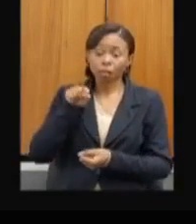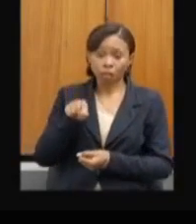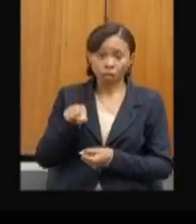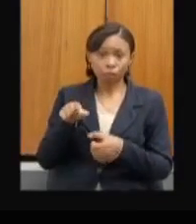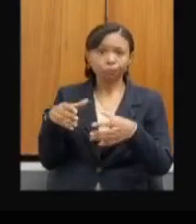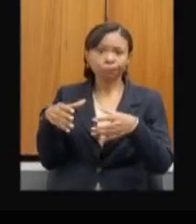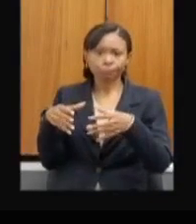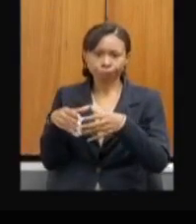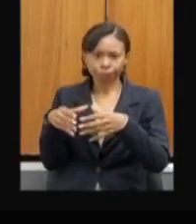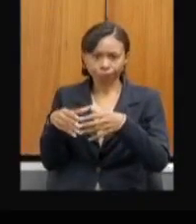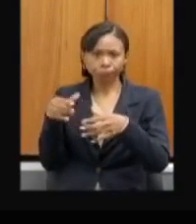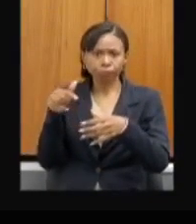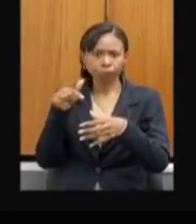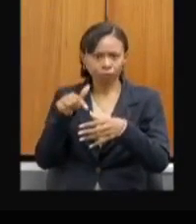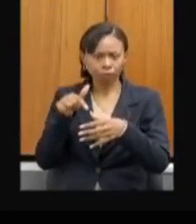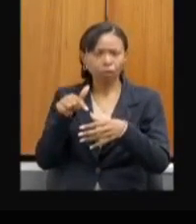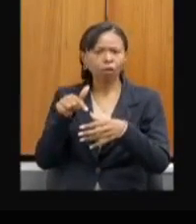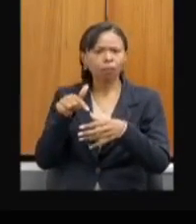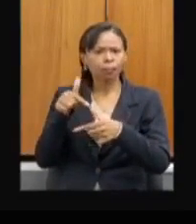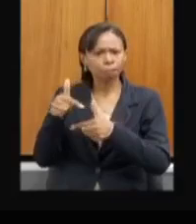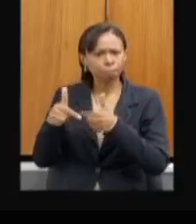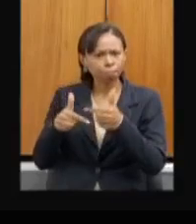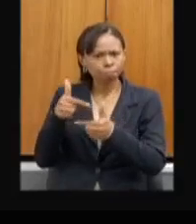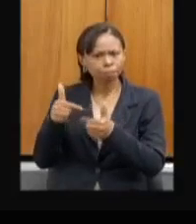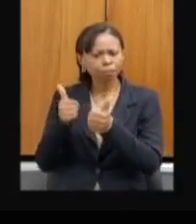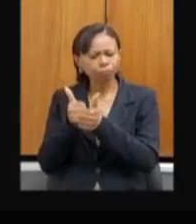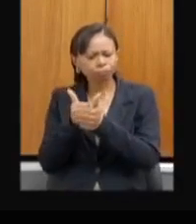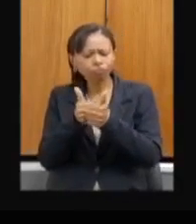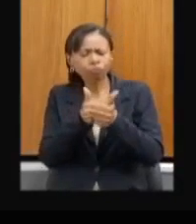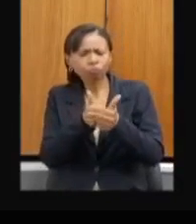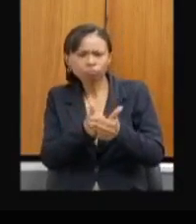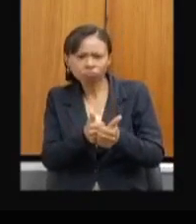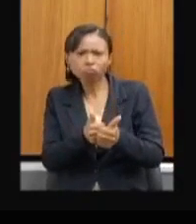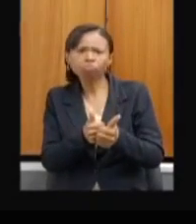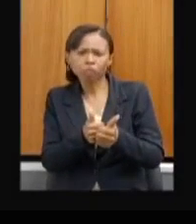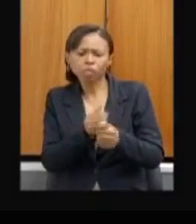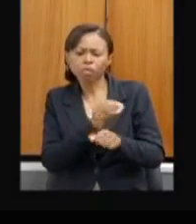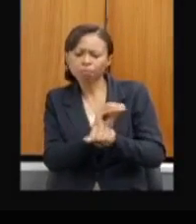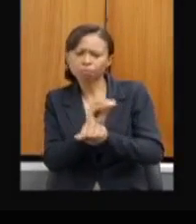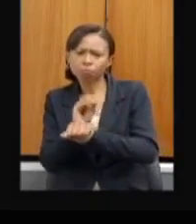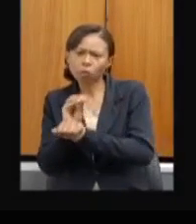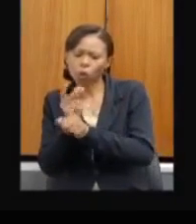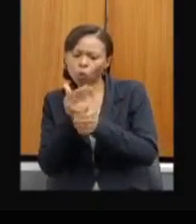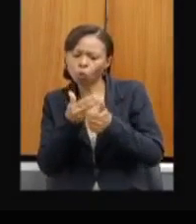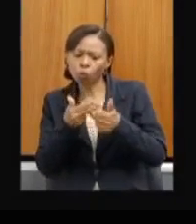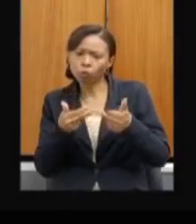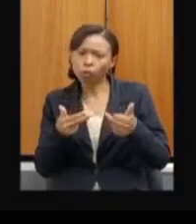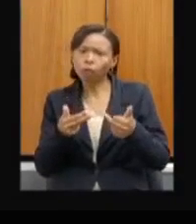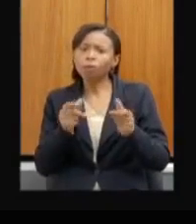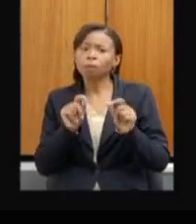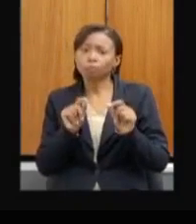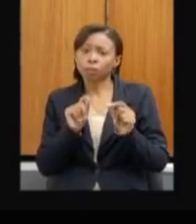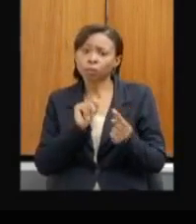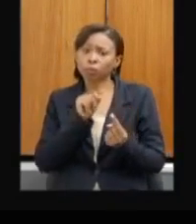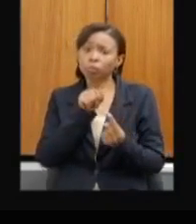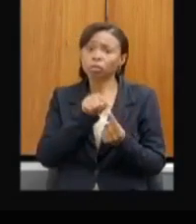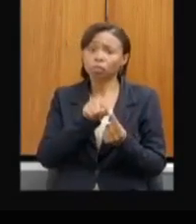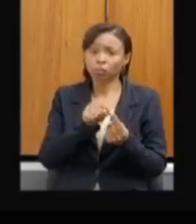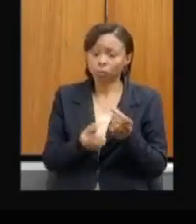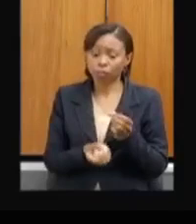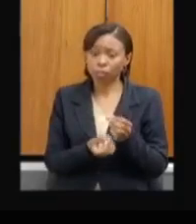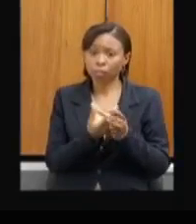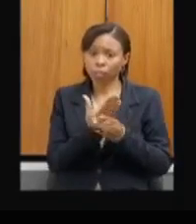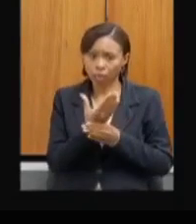toda essa movimentação para que a gente possa ter em Minas Gerais uma legislação